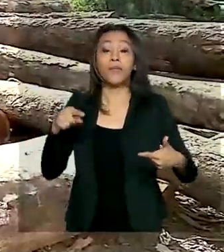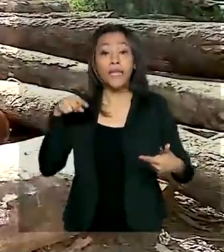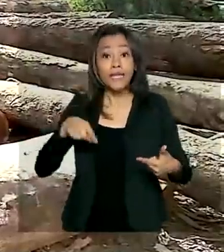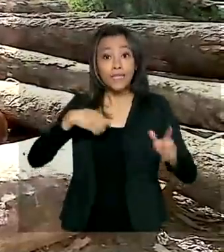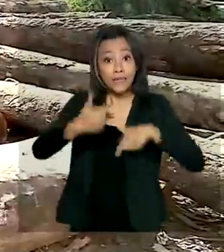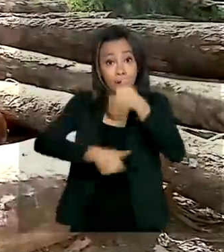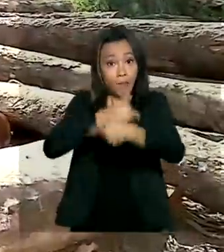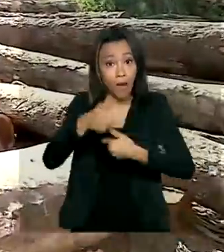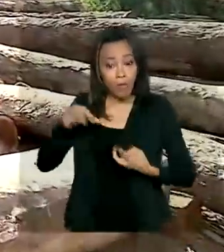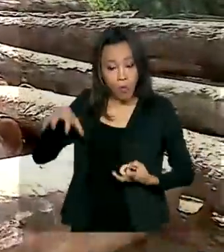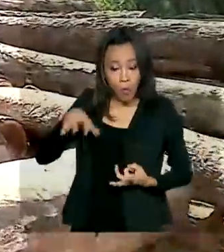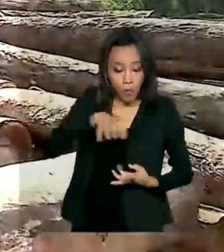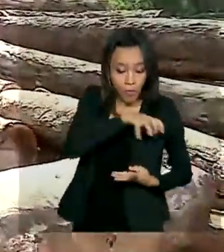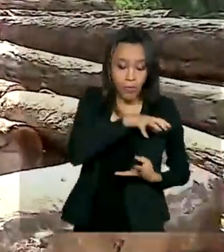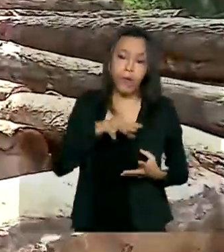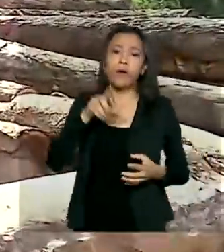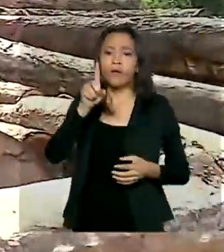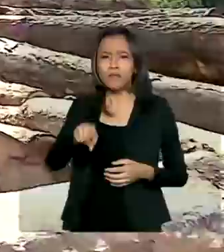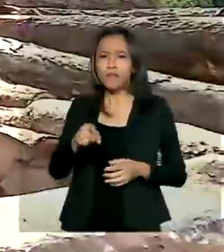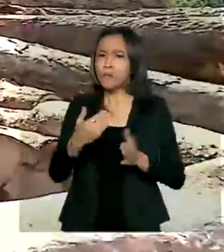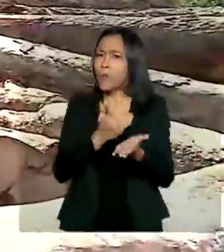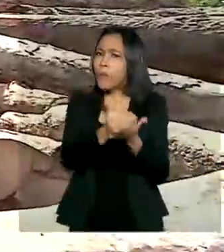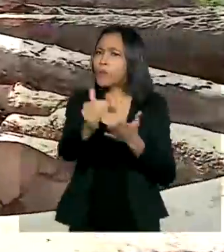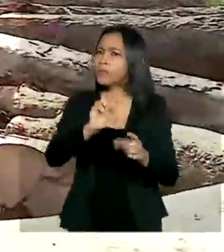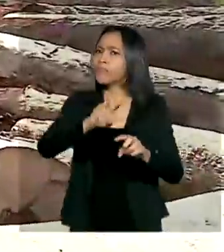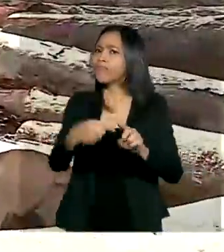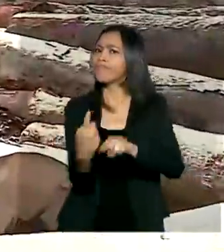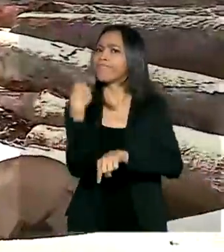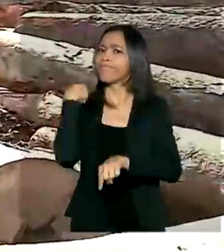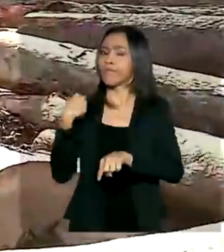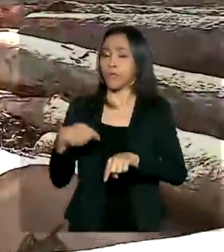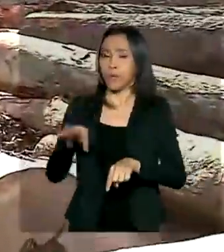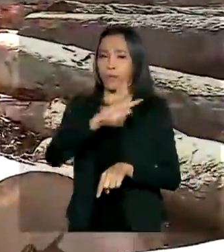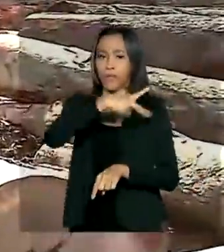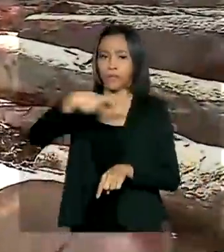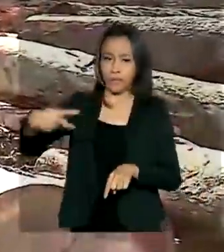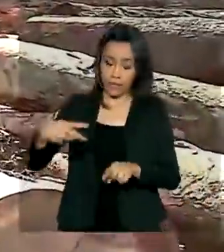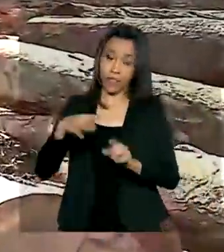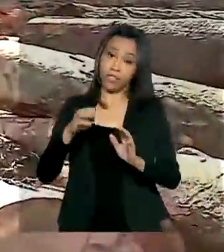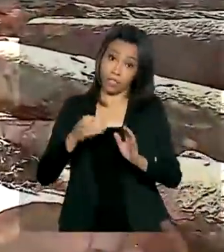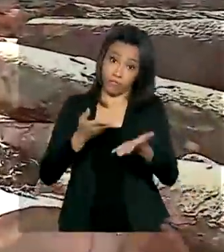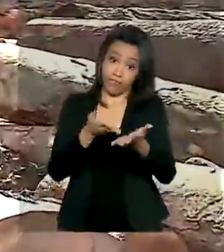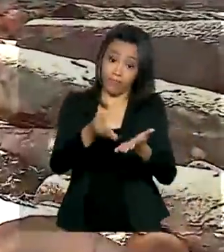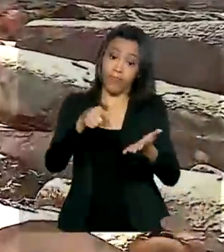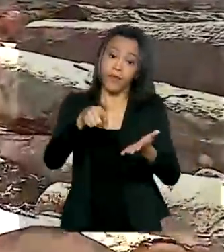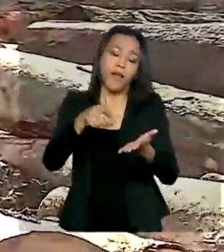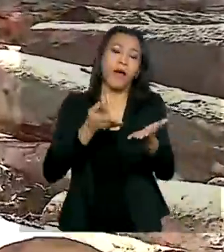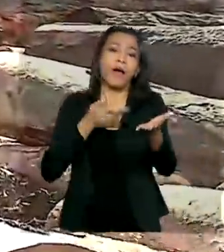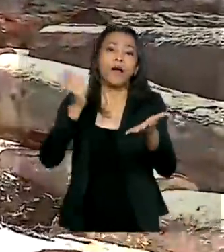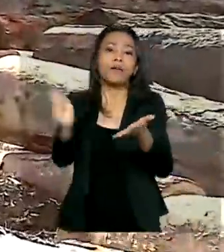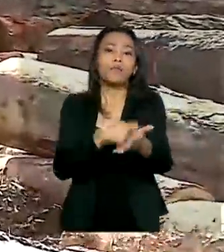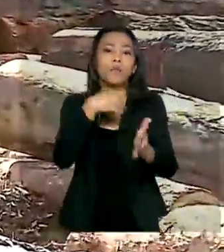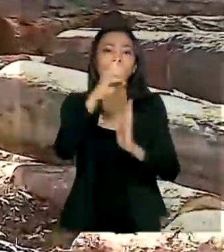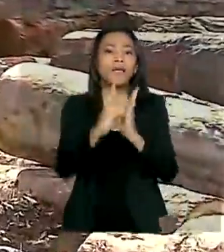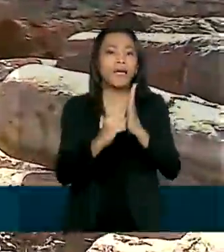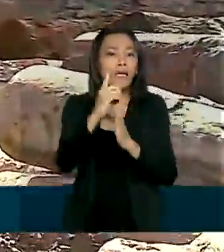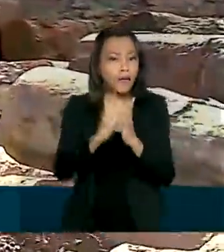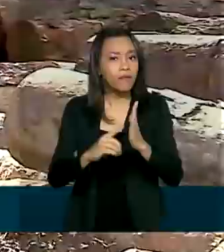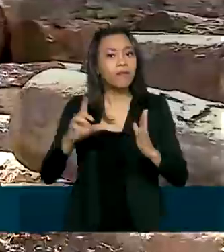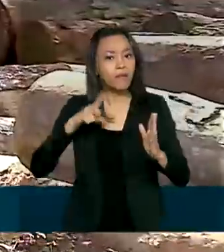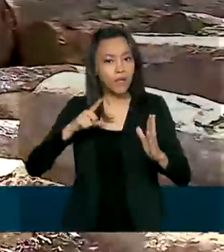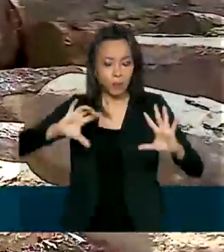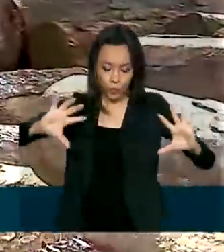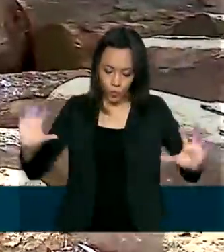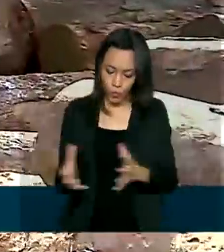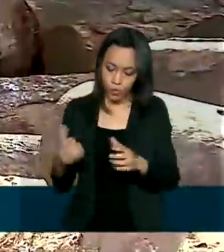integrado teve início depois que o presidente Jair Bolsonaro assinou um decreto de garantia de lei e ordem, que prevê um trabalho conjunto